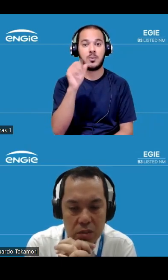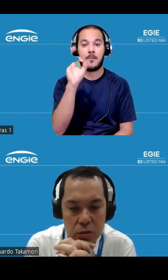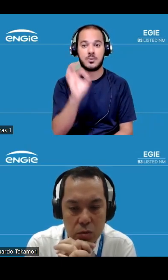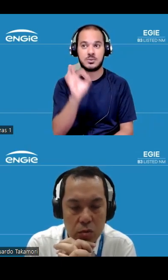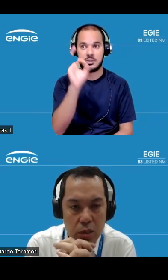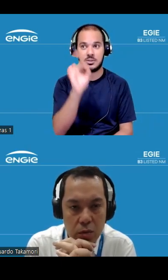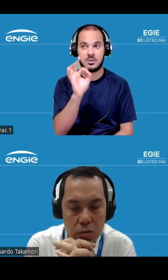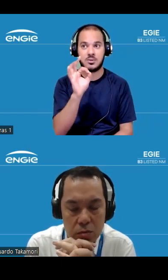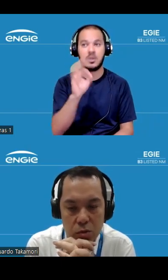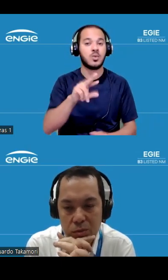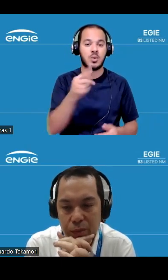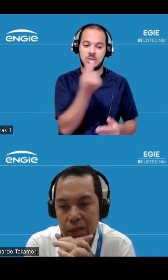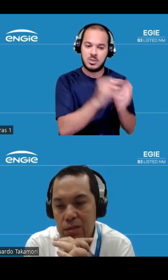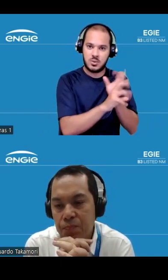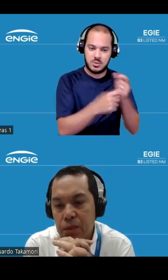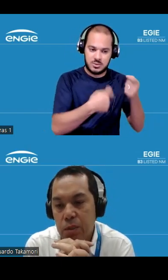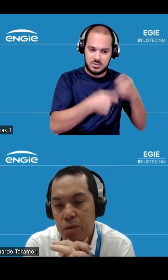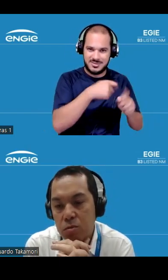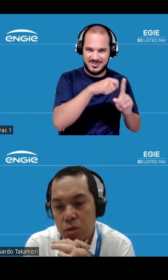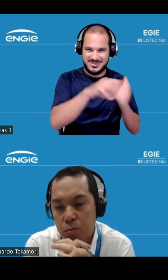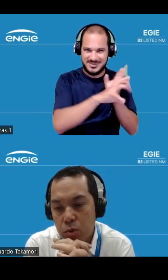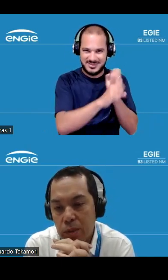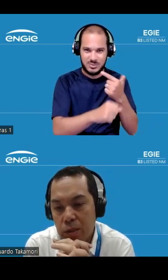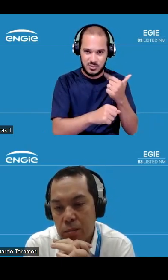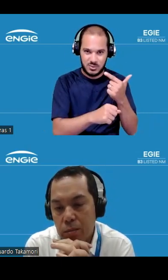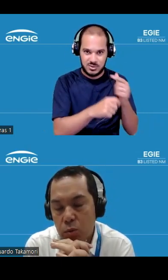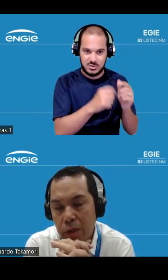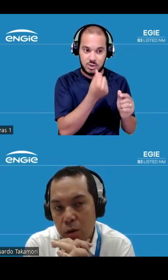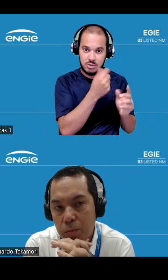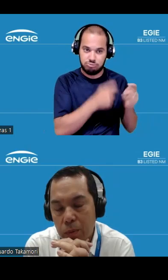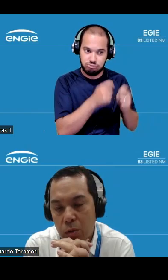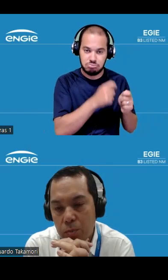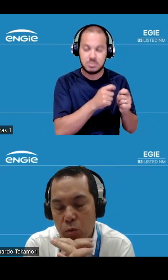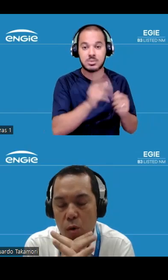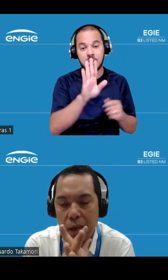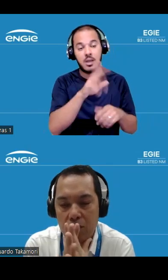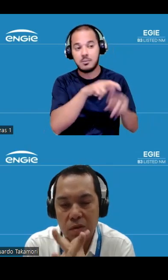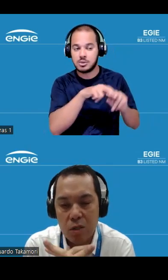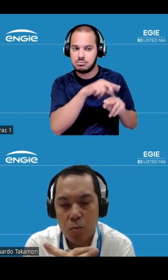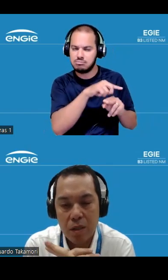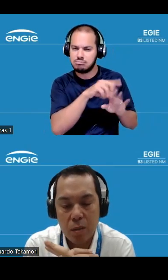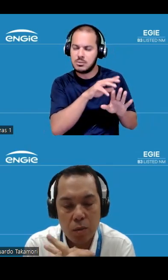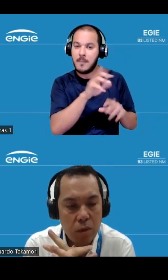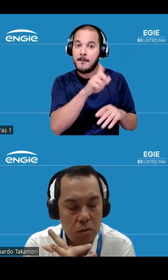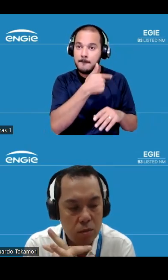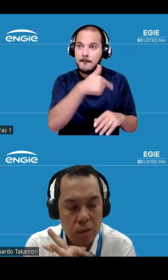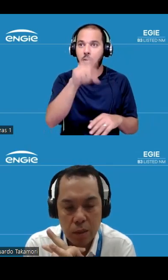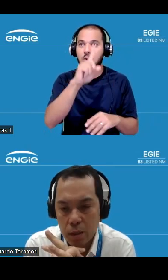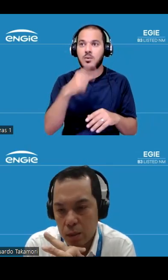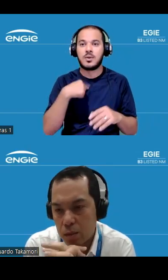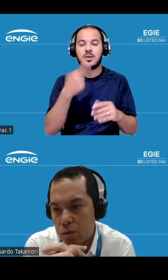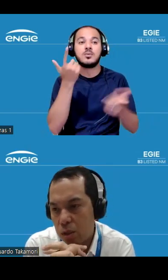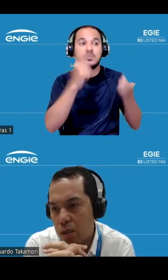expressiva do lucro líquido de dois meses mas principalmente por um maior por um aumento na verdade do patrimônio líquido